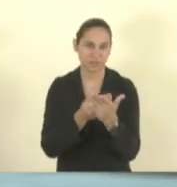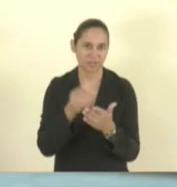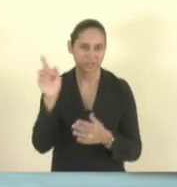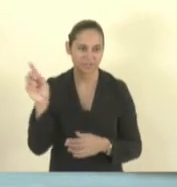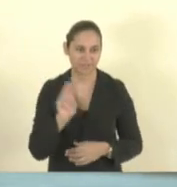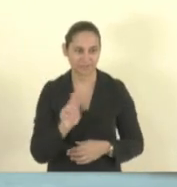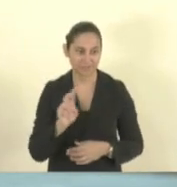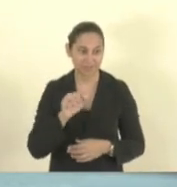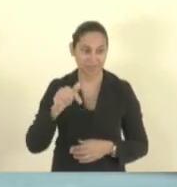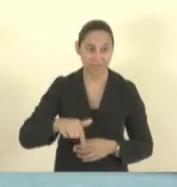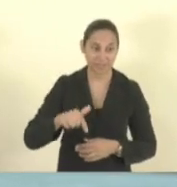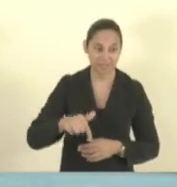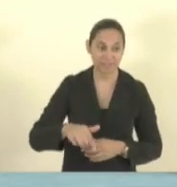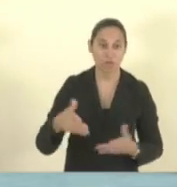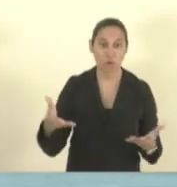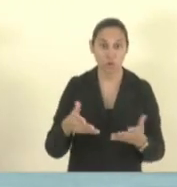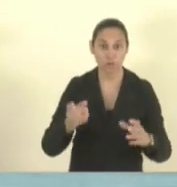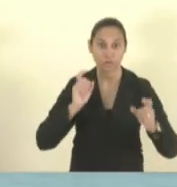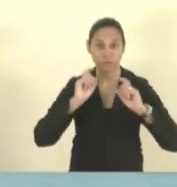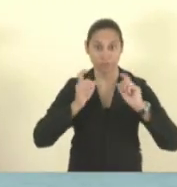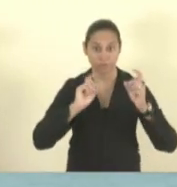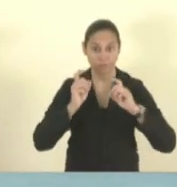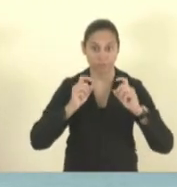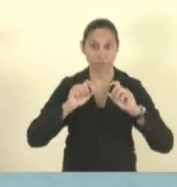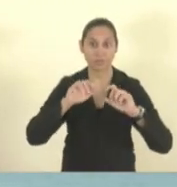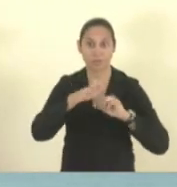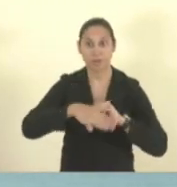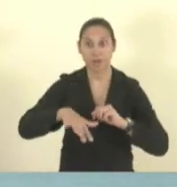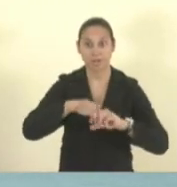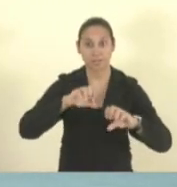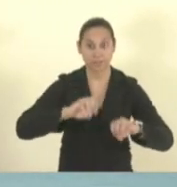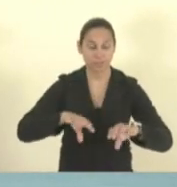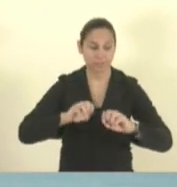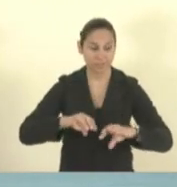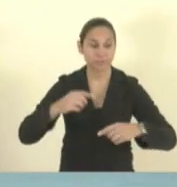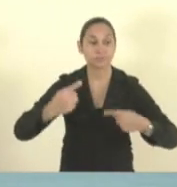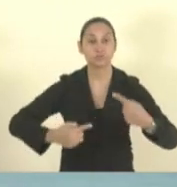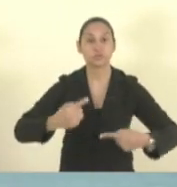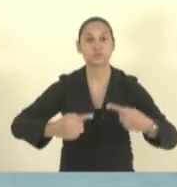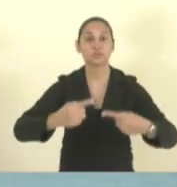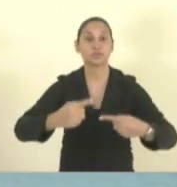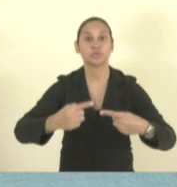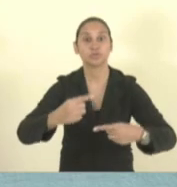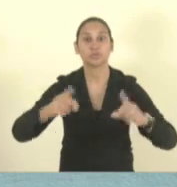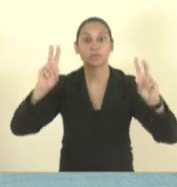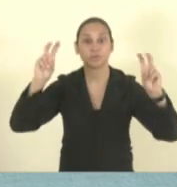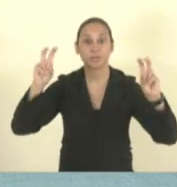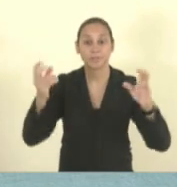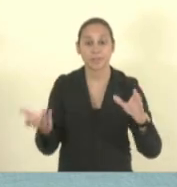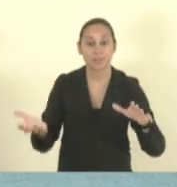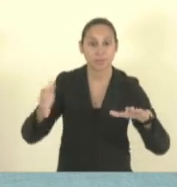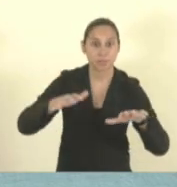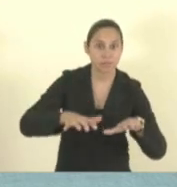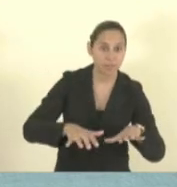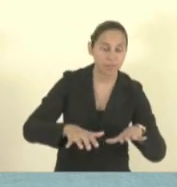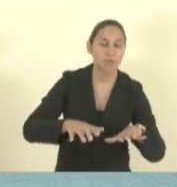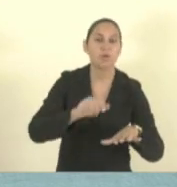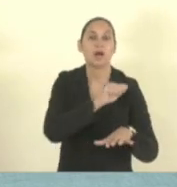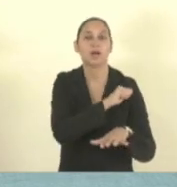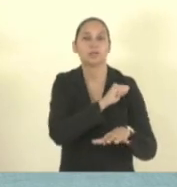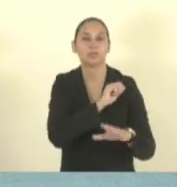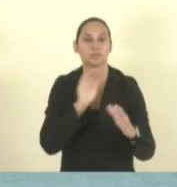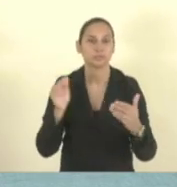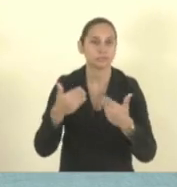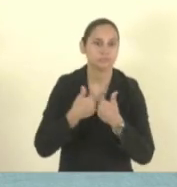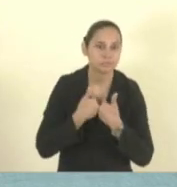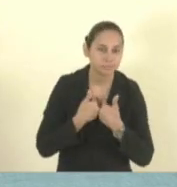educação discutindo os desafios da inclusão das crianças com autismo na educação